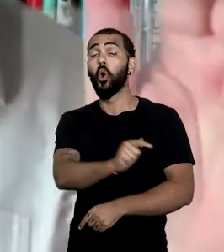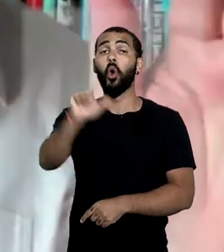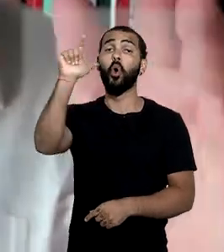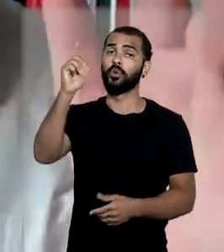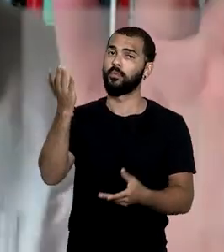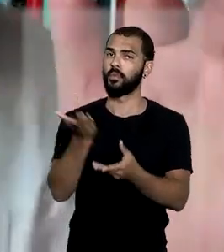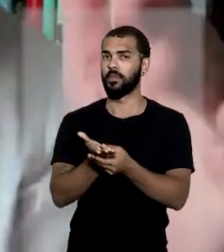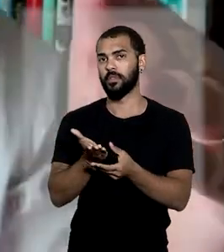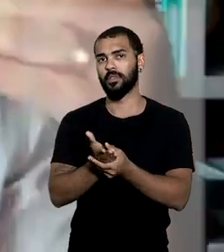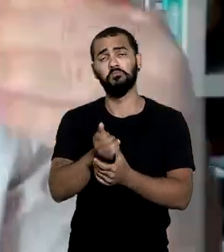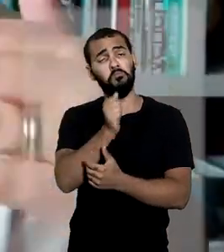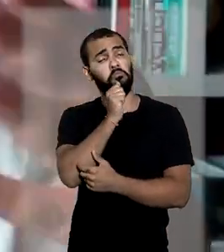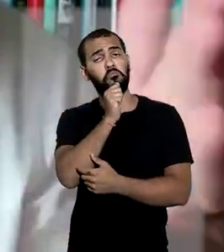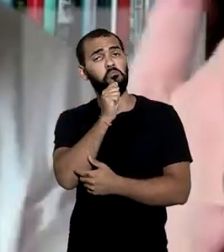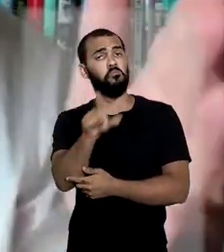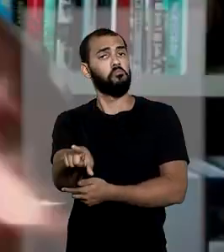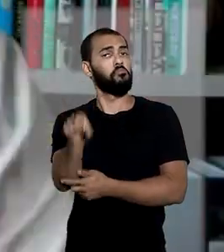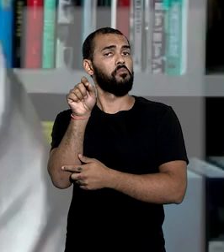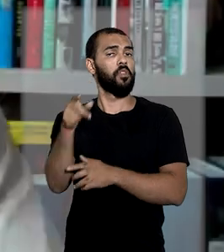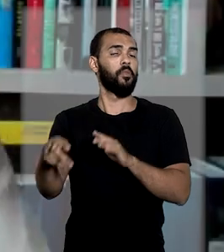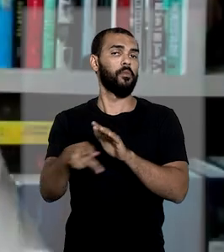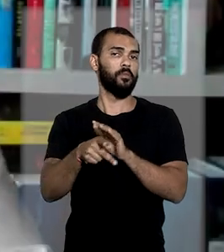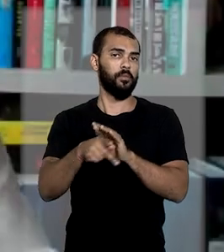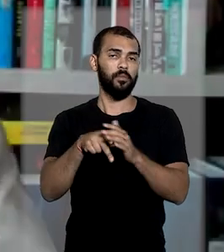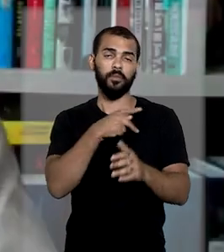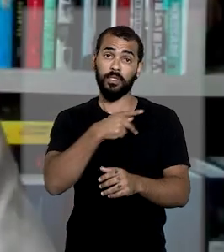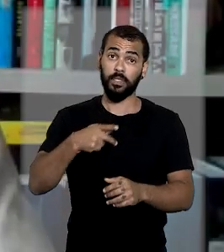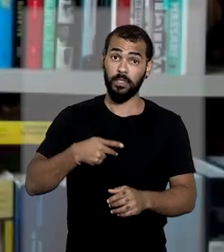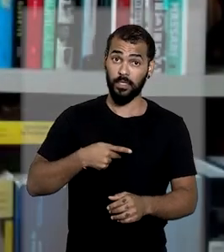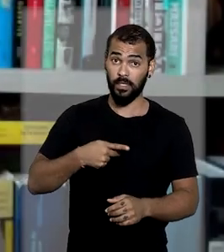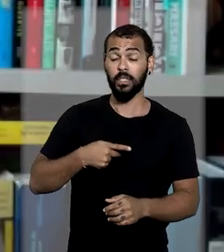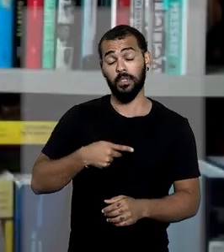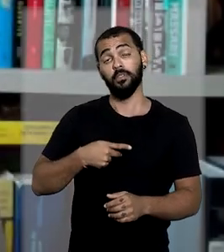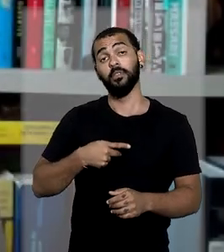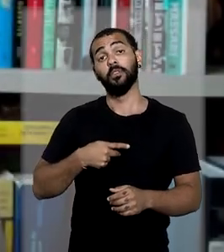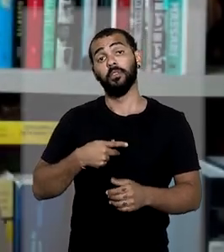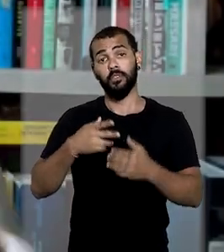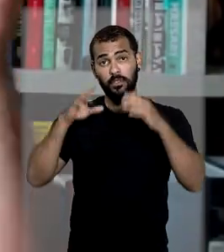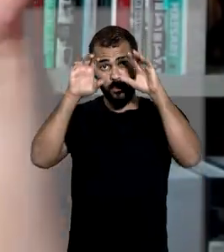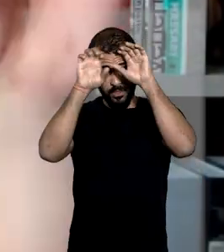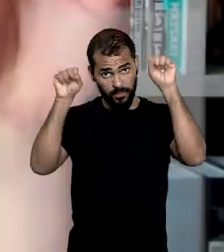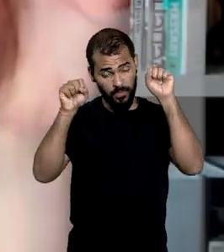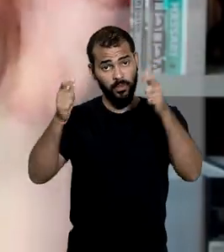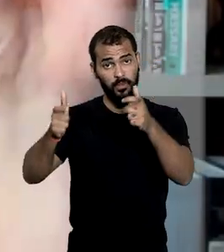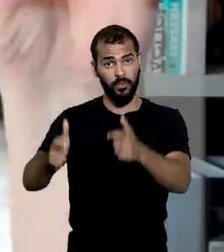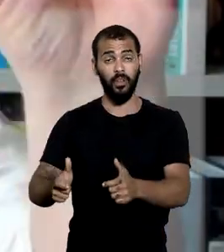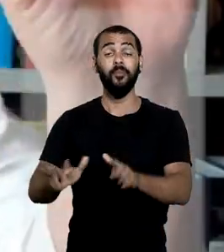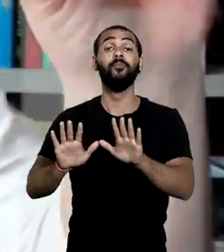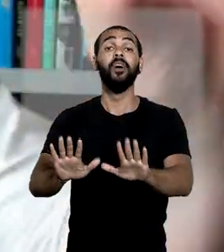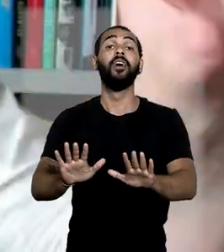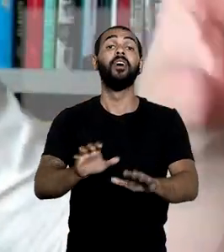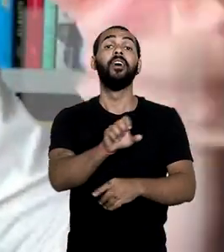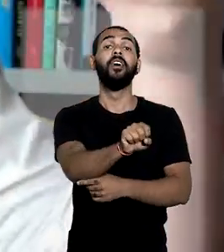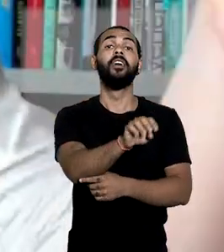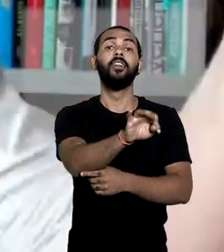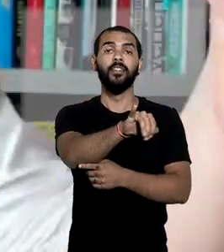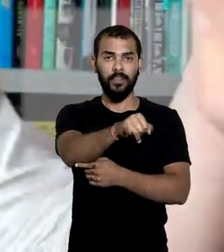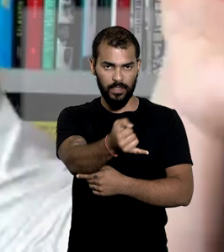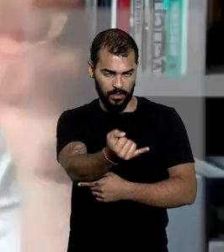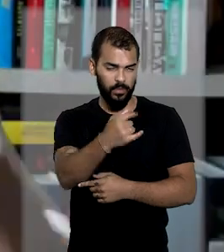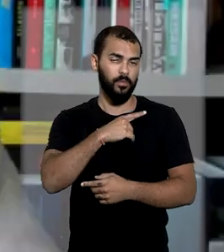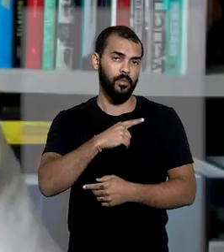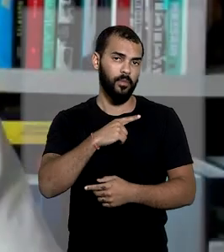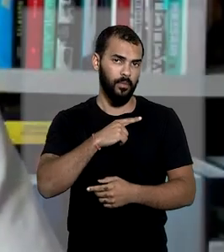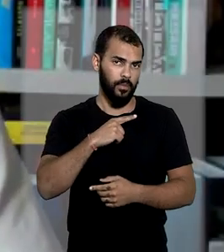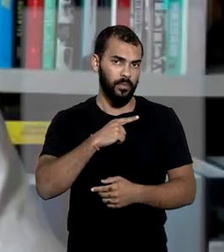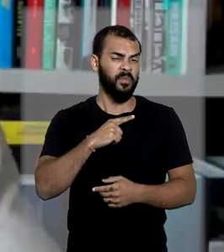foi enviado ou não foi previamente selecionado pelo presidente do tribunal local. Mas no fim das contas é o STJ que vai, ao instaurar